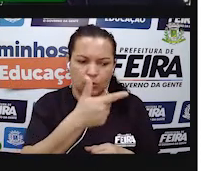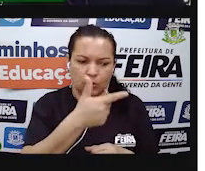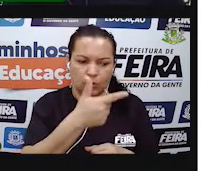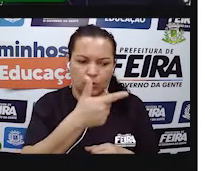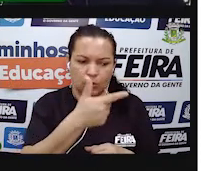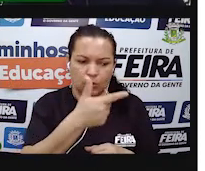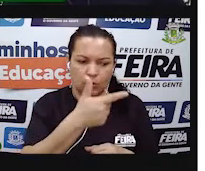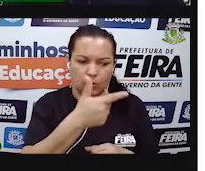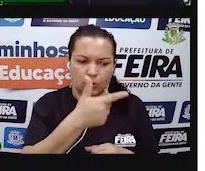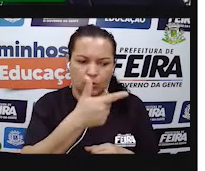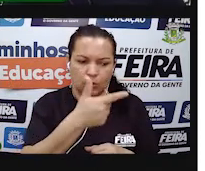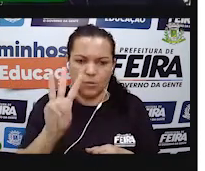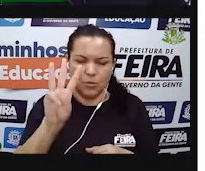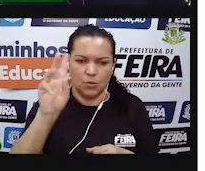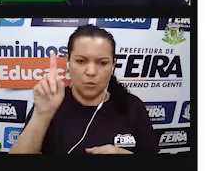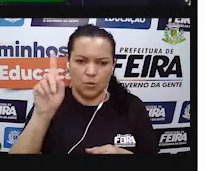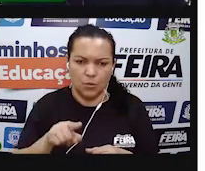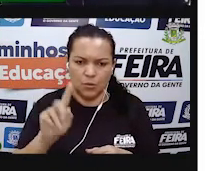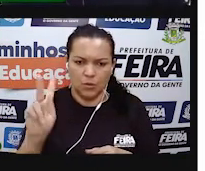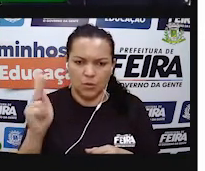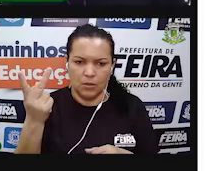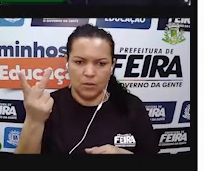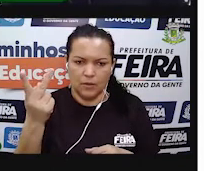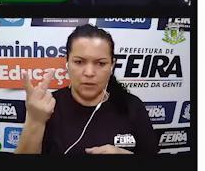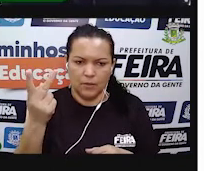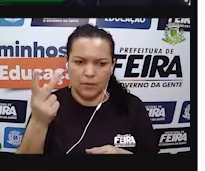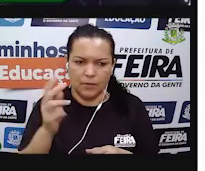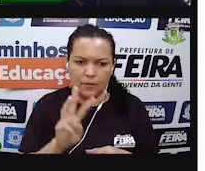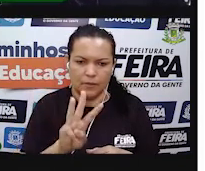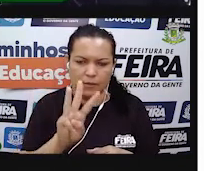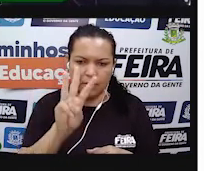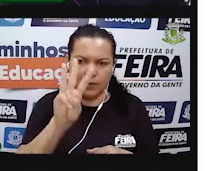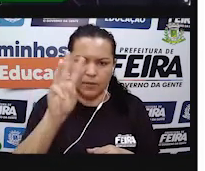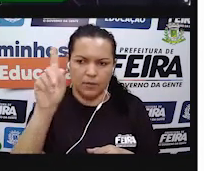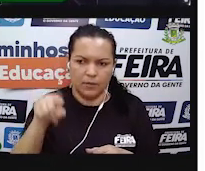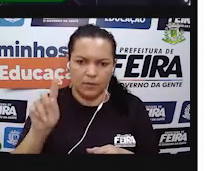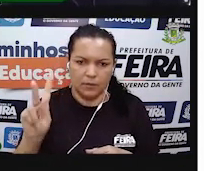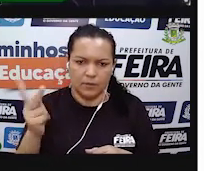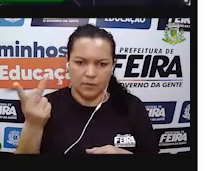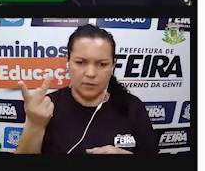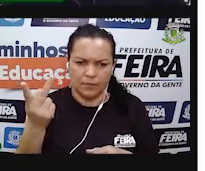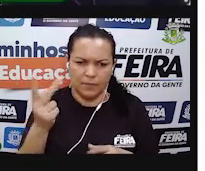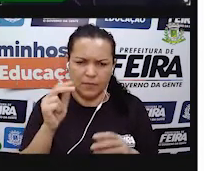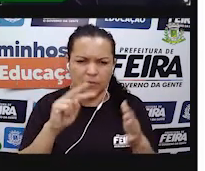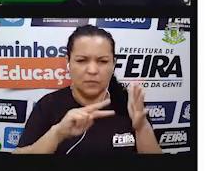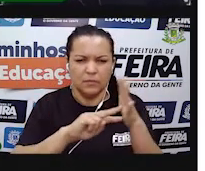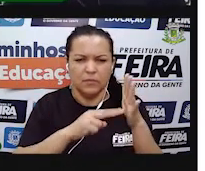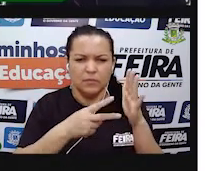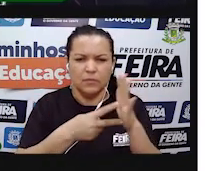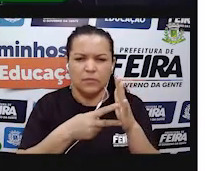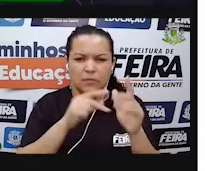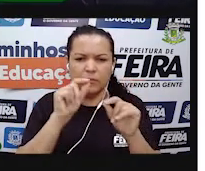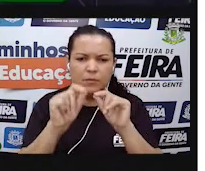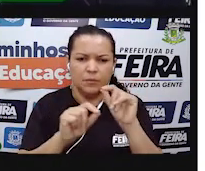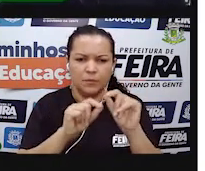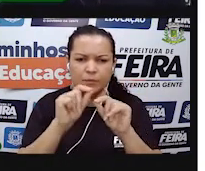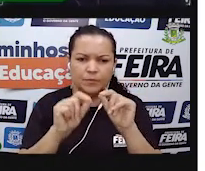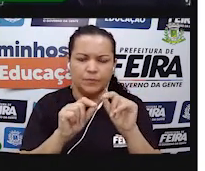225 kilowatts hora. O que é quilowatts hora?